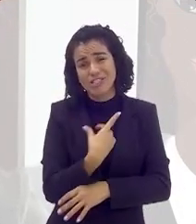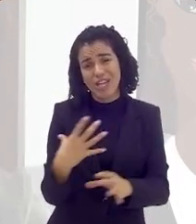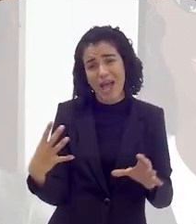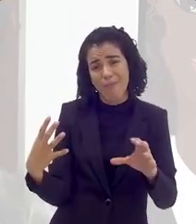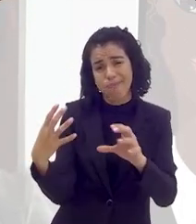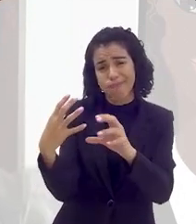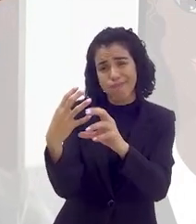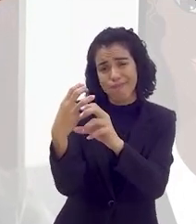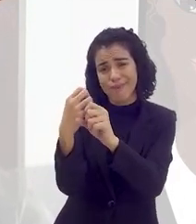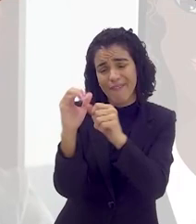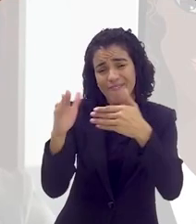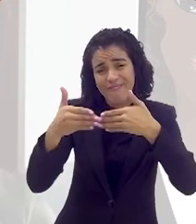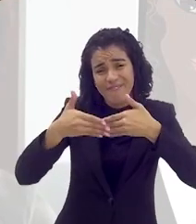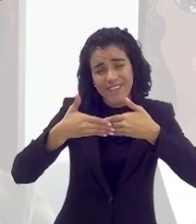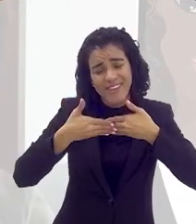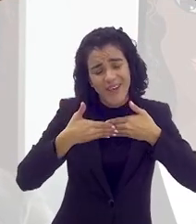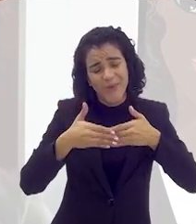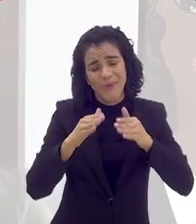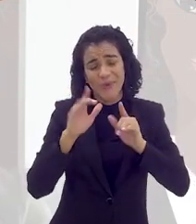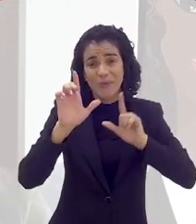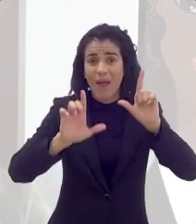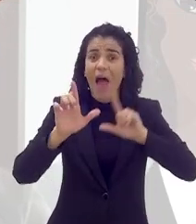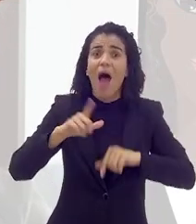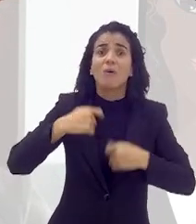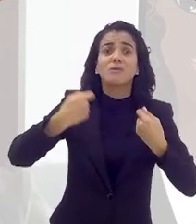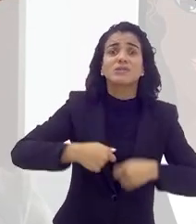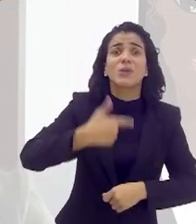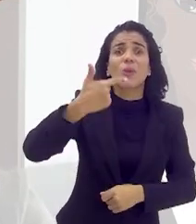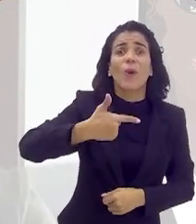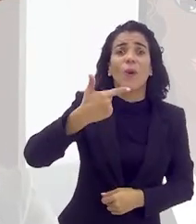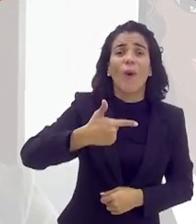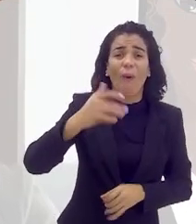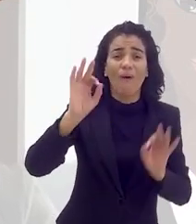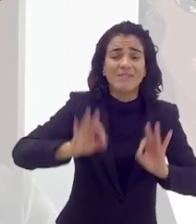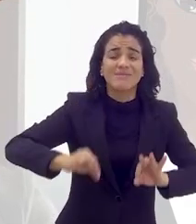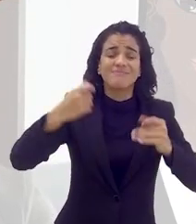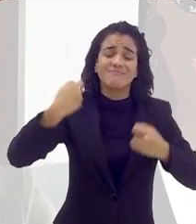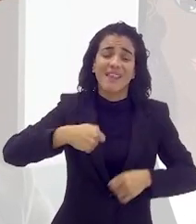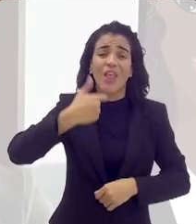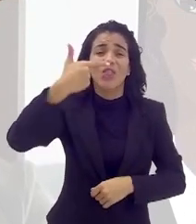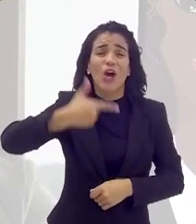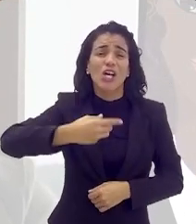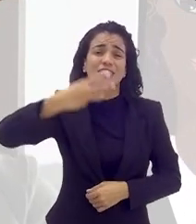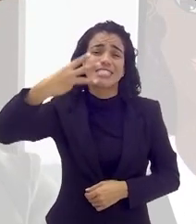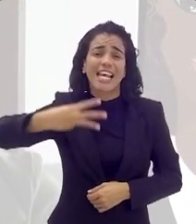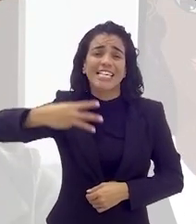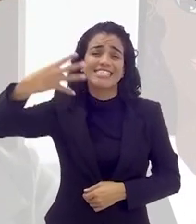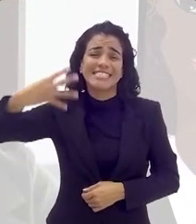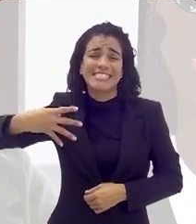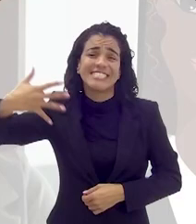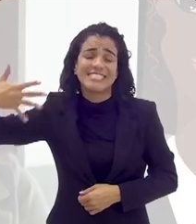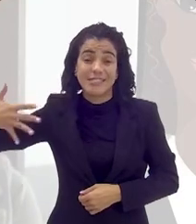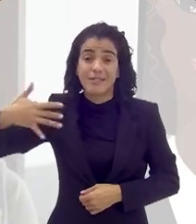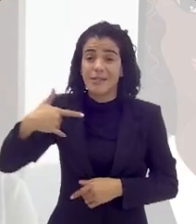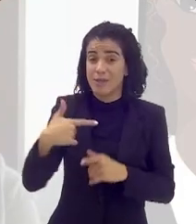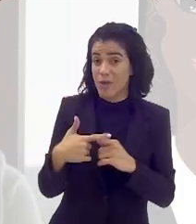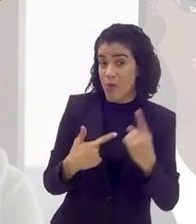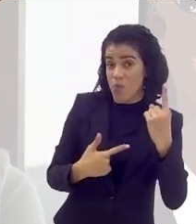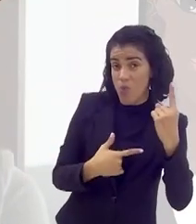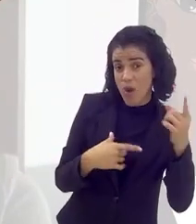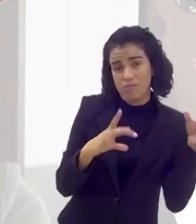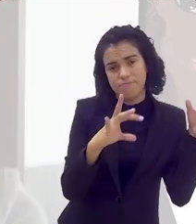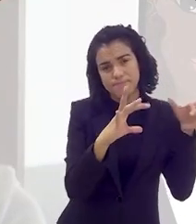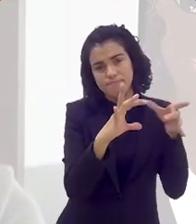infelizmente, a gente está chegando ao final do programa, Poxa, tem que ter a parte 2, que ter, tem que ter a parte 2, a parte 3, porque